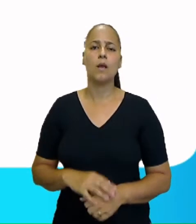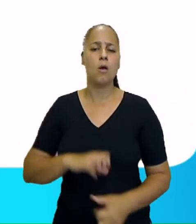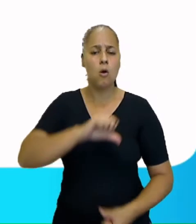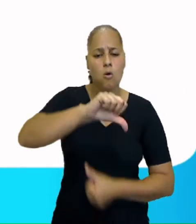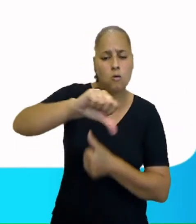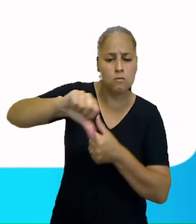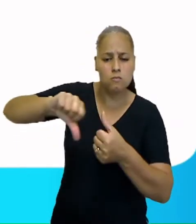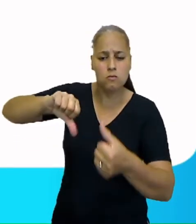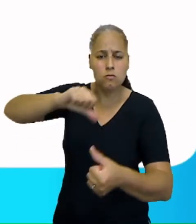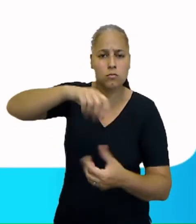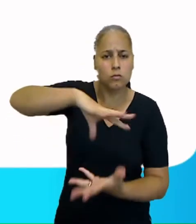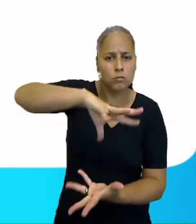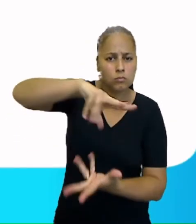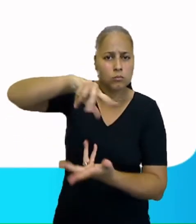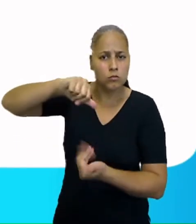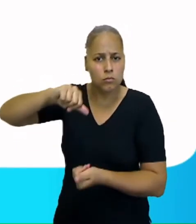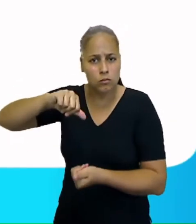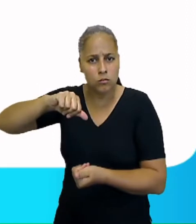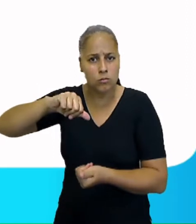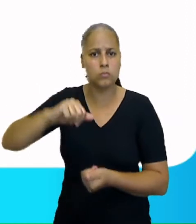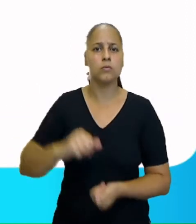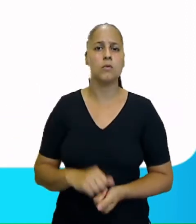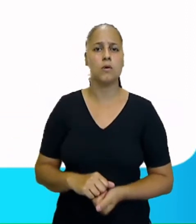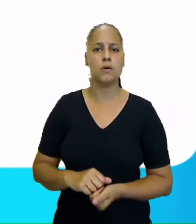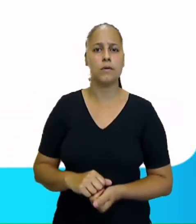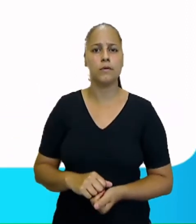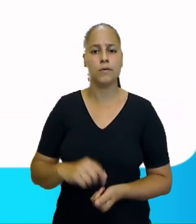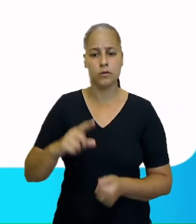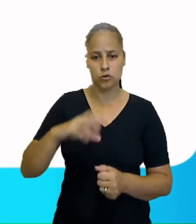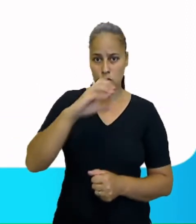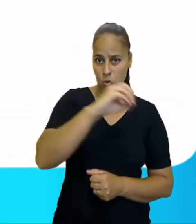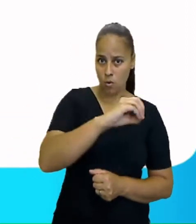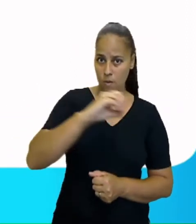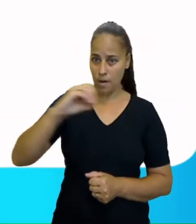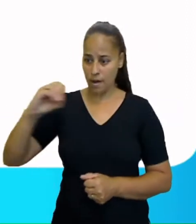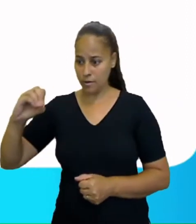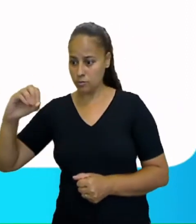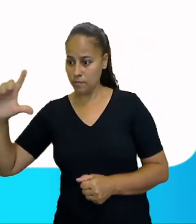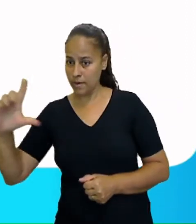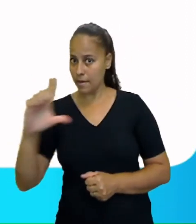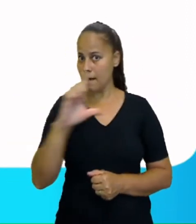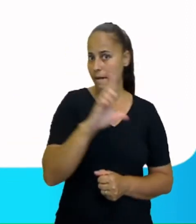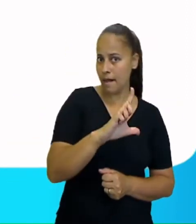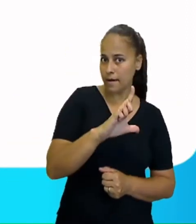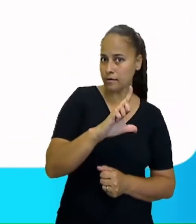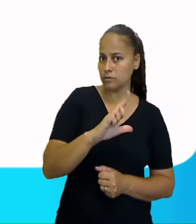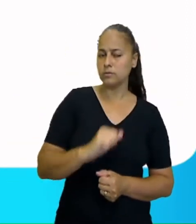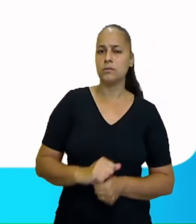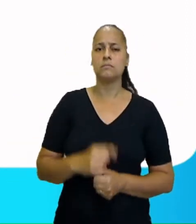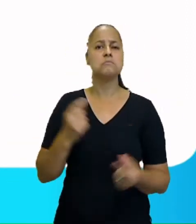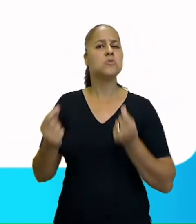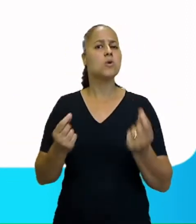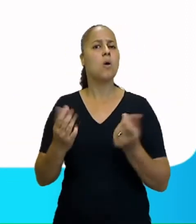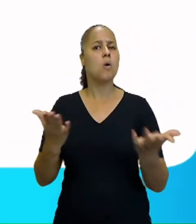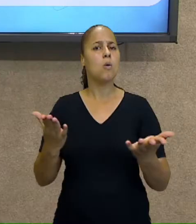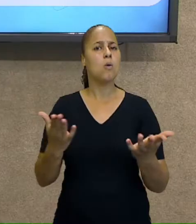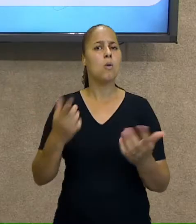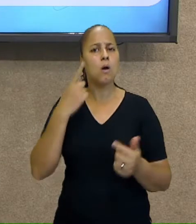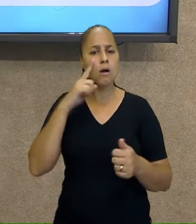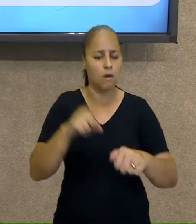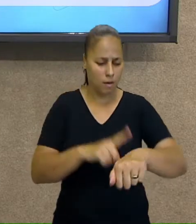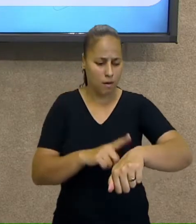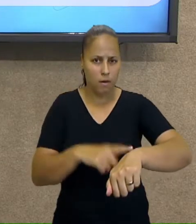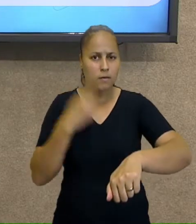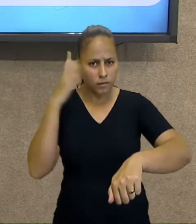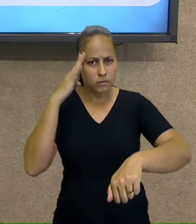de rotação da Terra ocorre de oeste para leste. É como se o relógio de vocês,